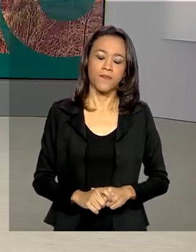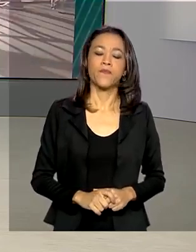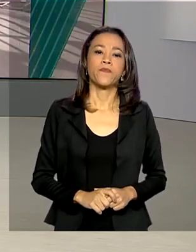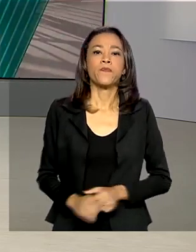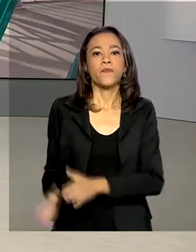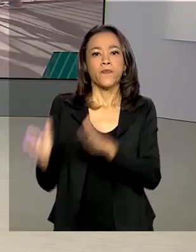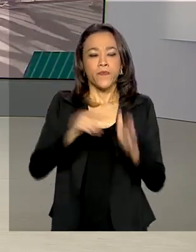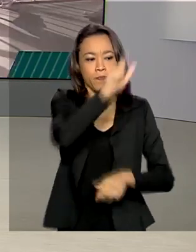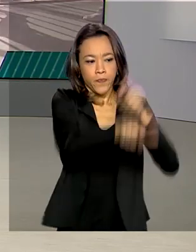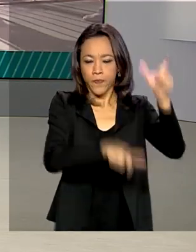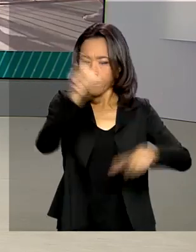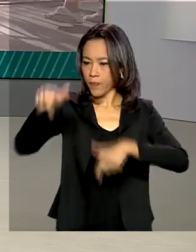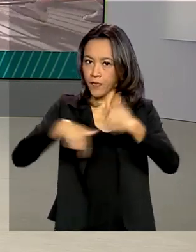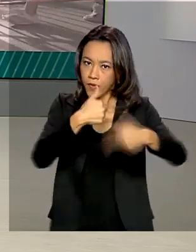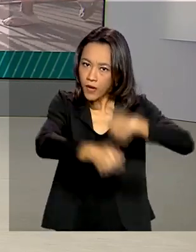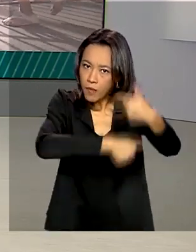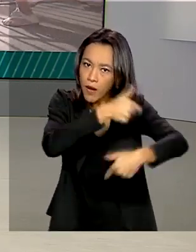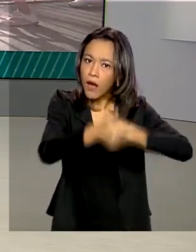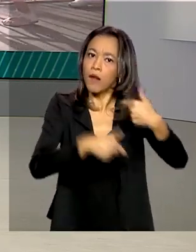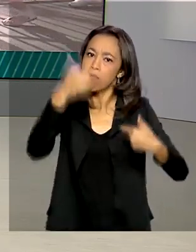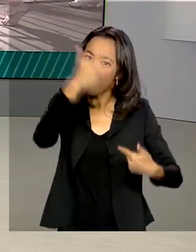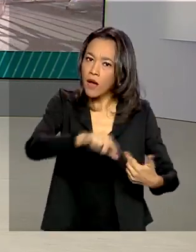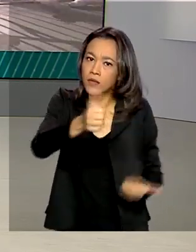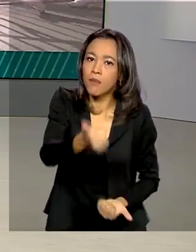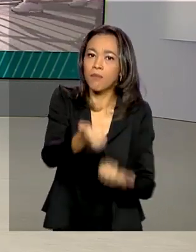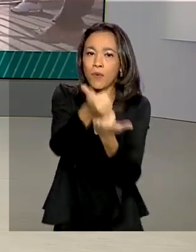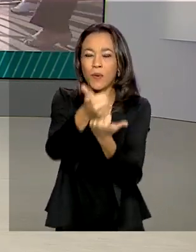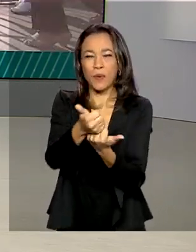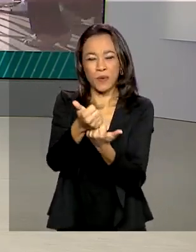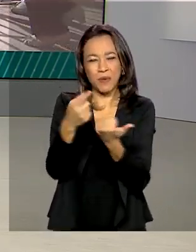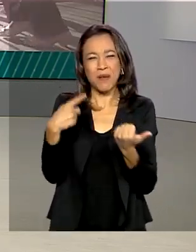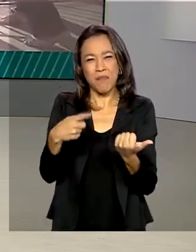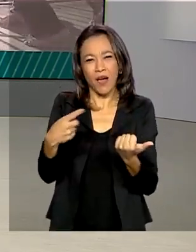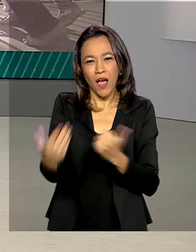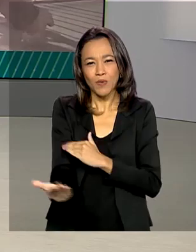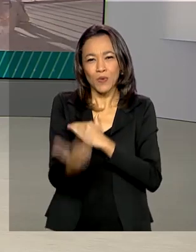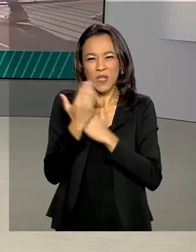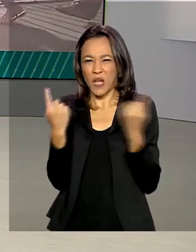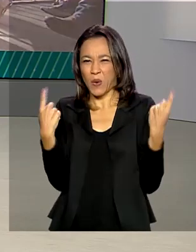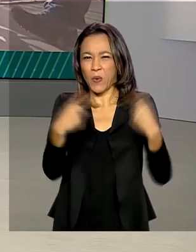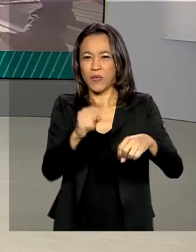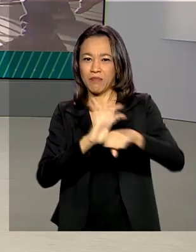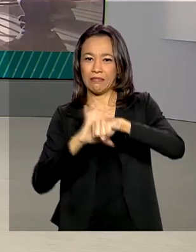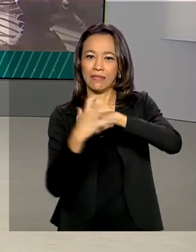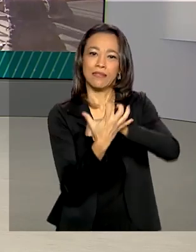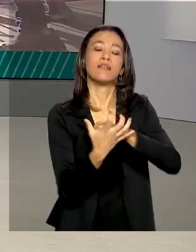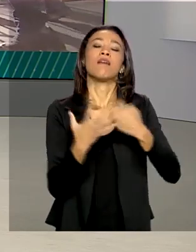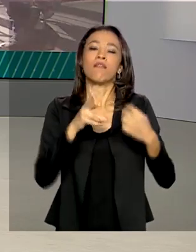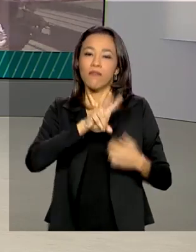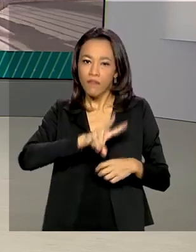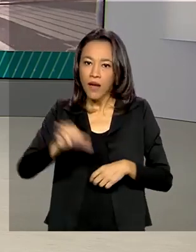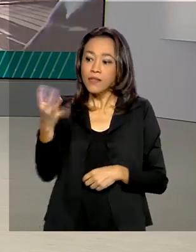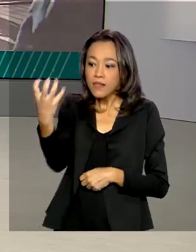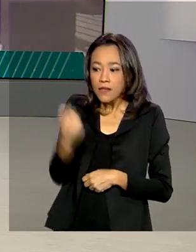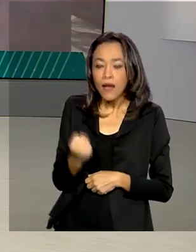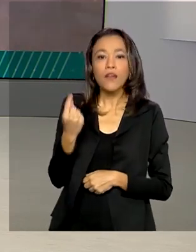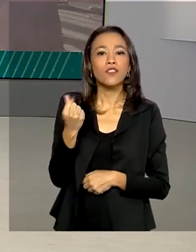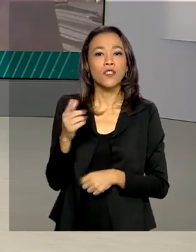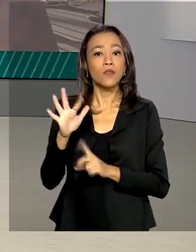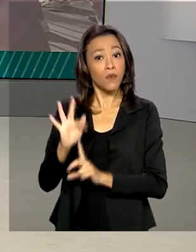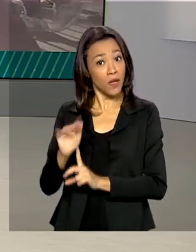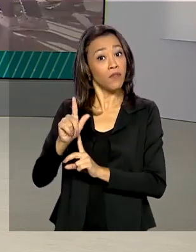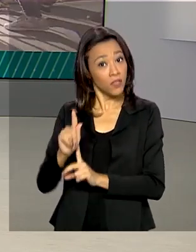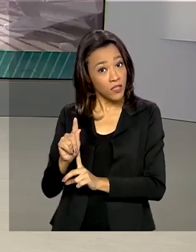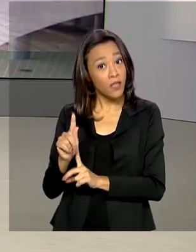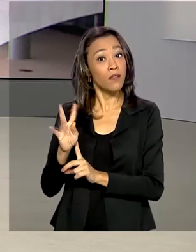E os trabalhadores vão receber mais uma ajuda para enfrentar a pandemia do coronavírus. Vão poder sacar recursos do FGTS.